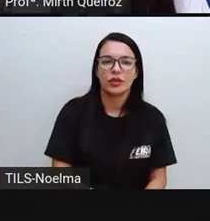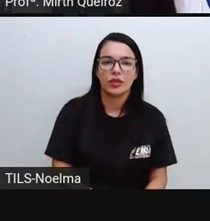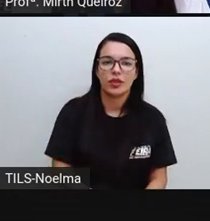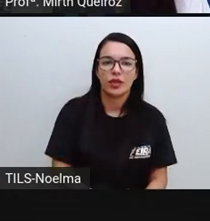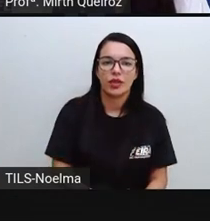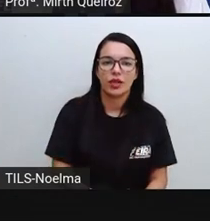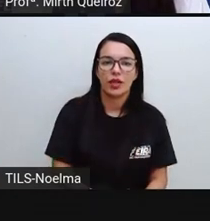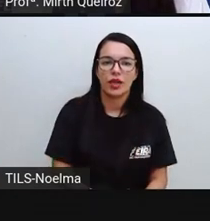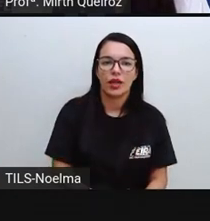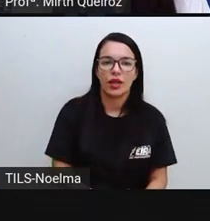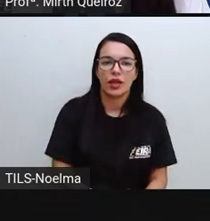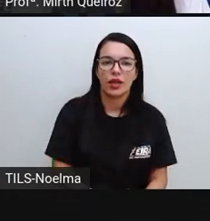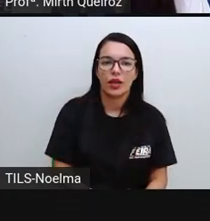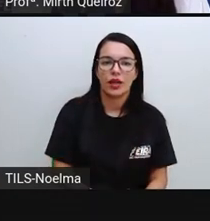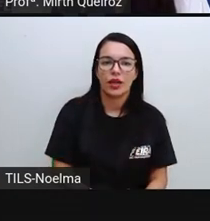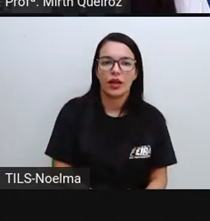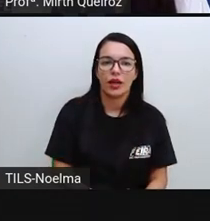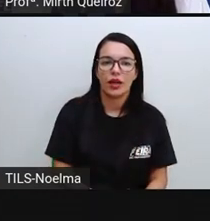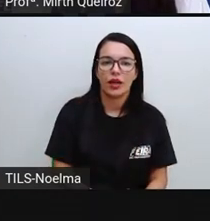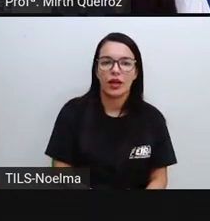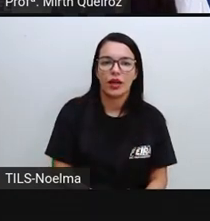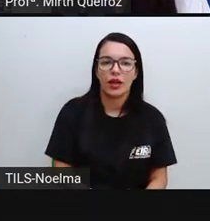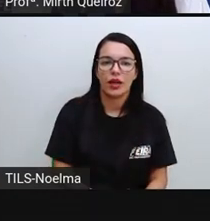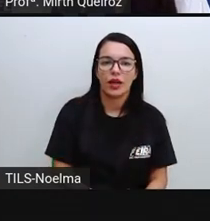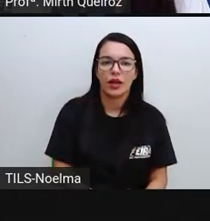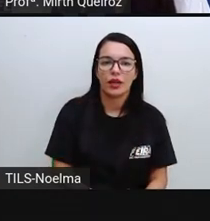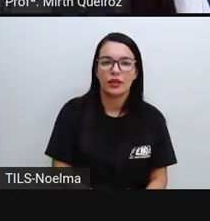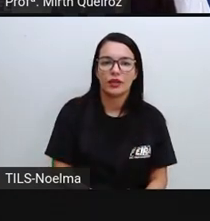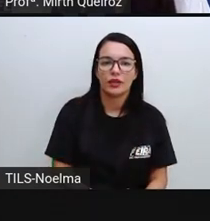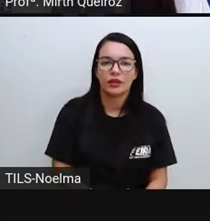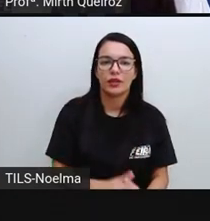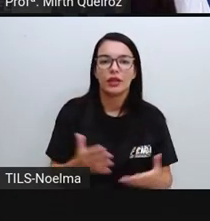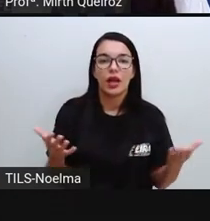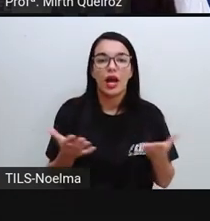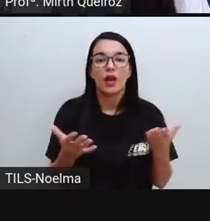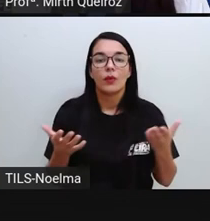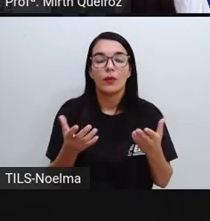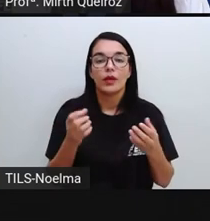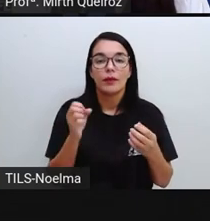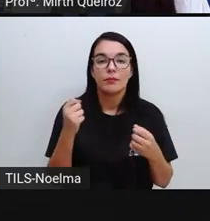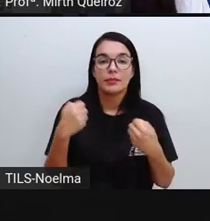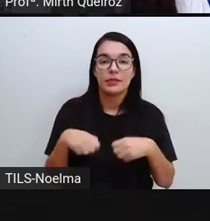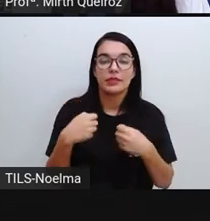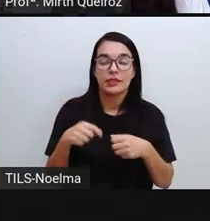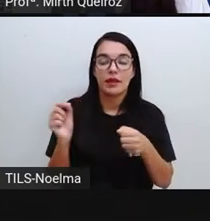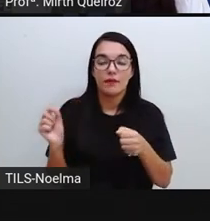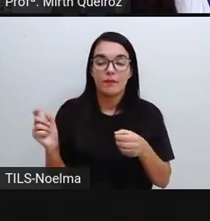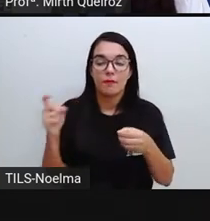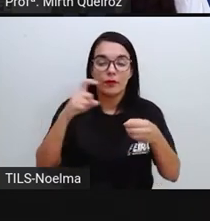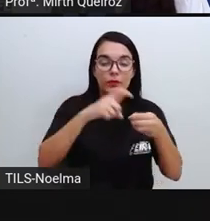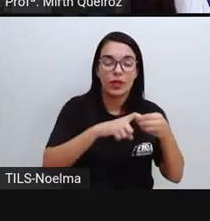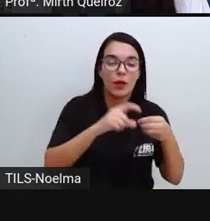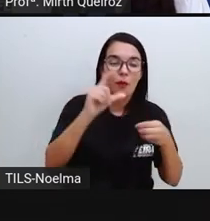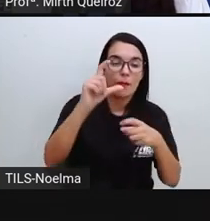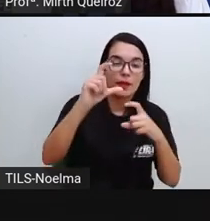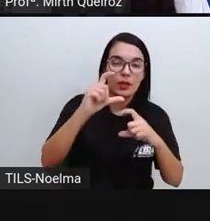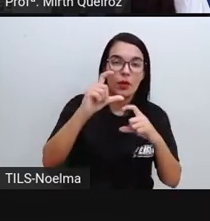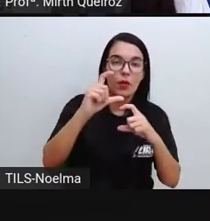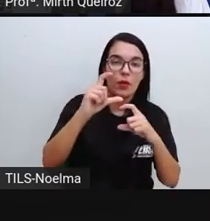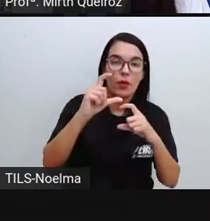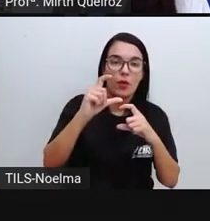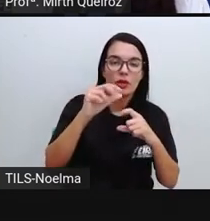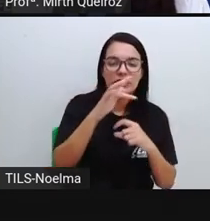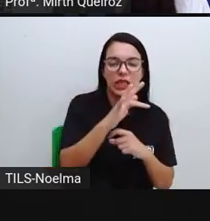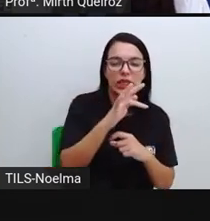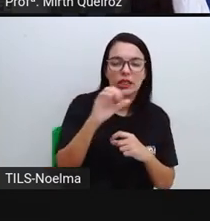8, 7. E o que é preciso fazer para que apareça o menor deles na calculadora? Que é